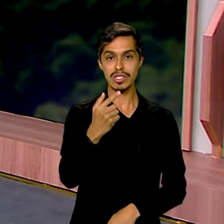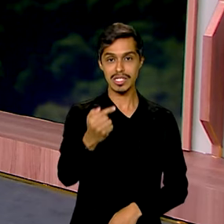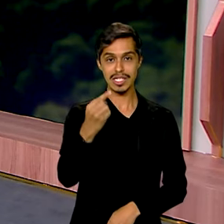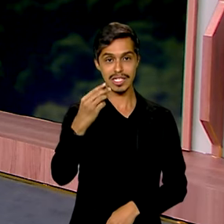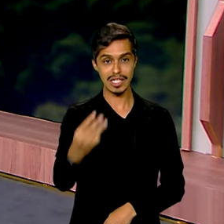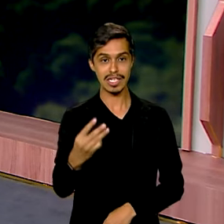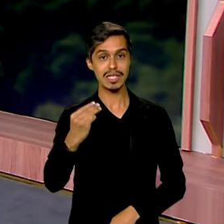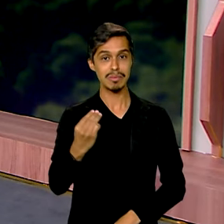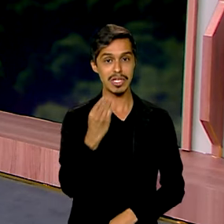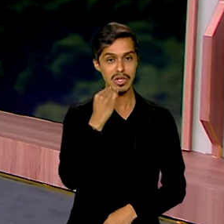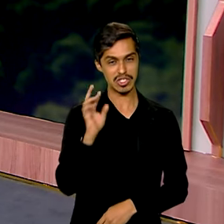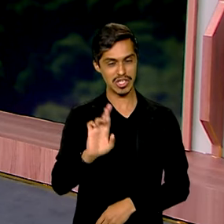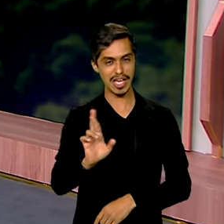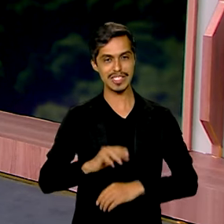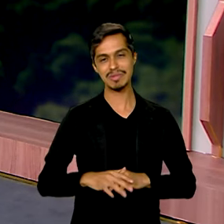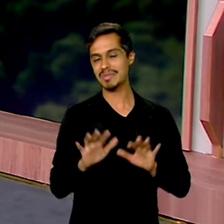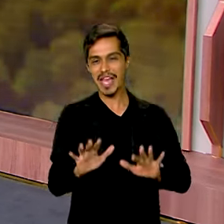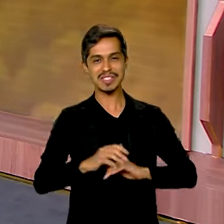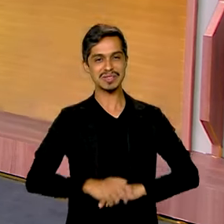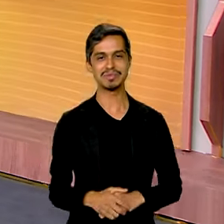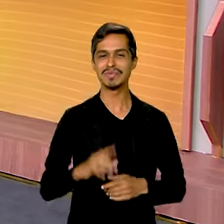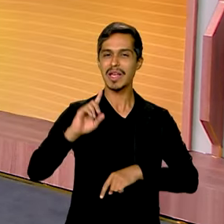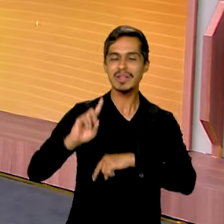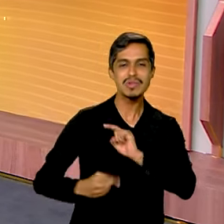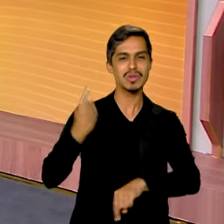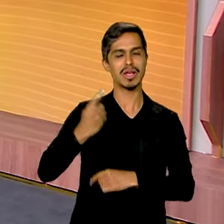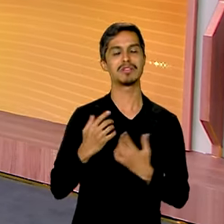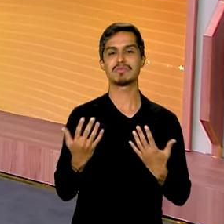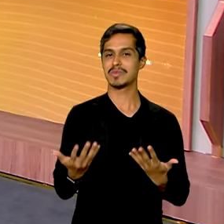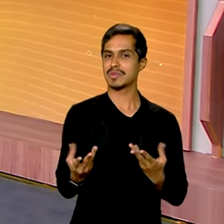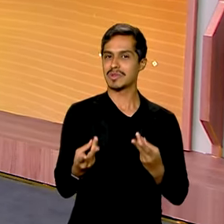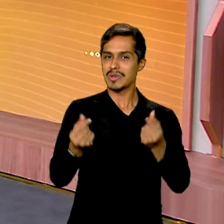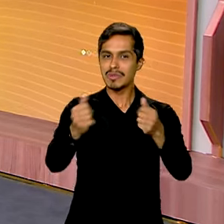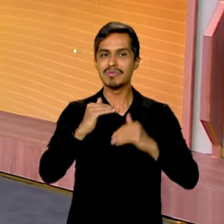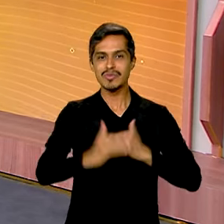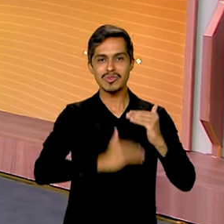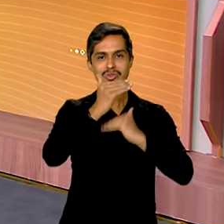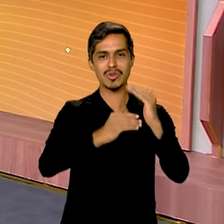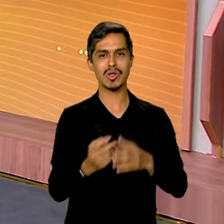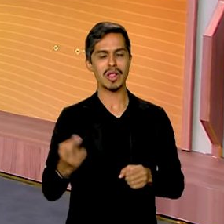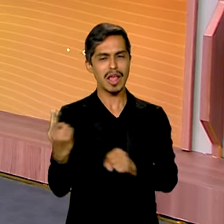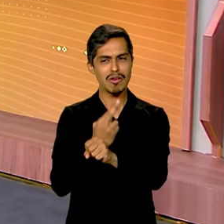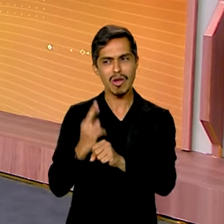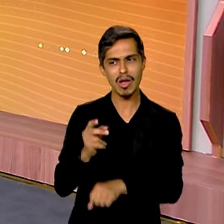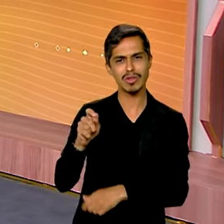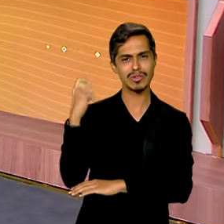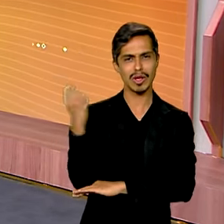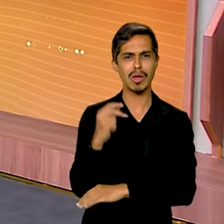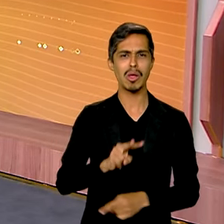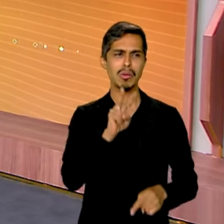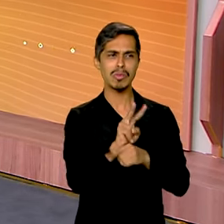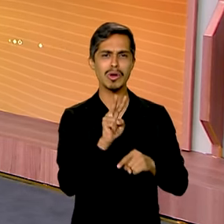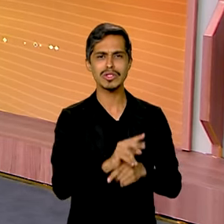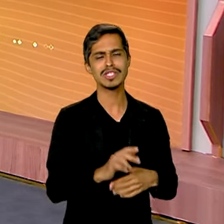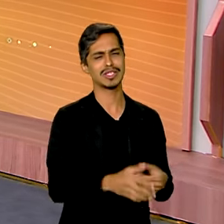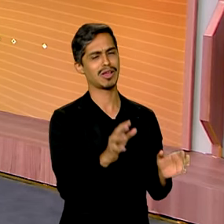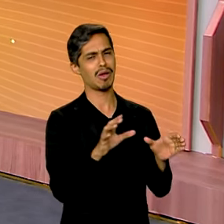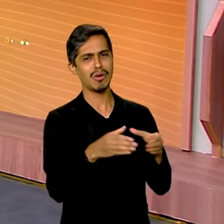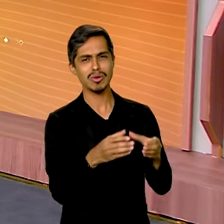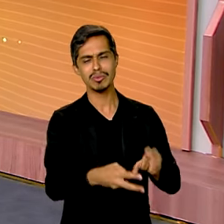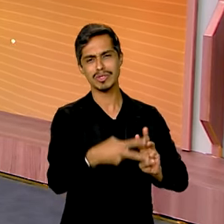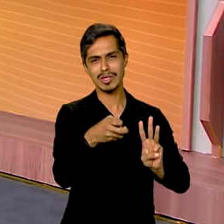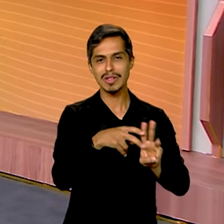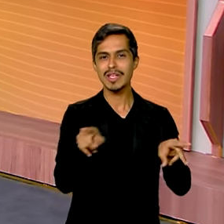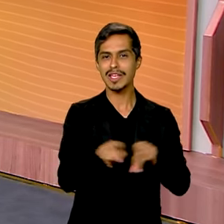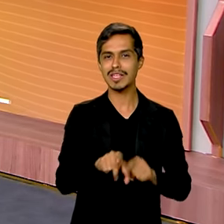milhões de reais é isso avanços importantes na recuperação do Rio Grande do Sul na proteção aos indígenas e